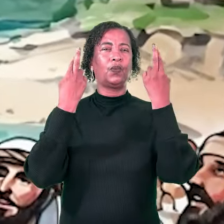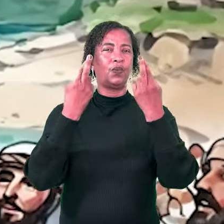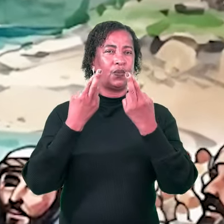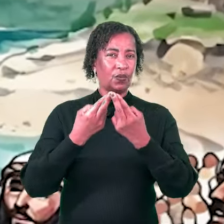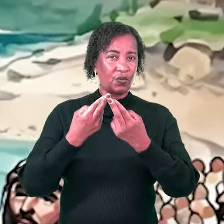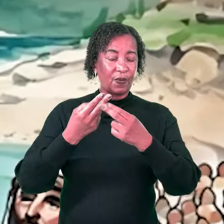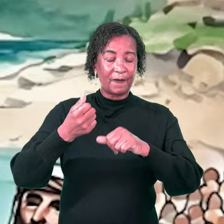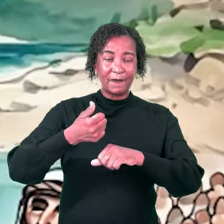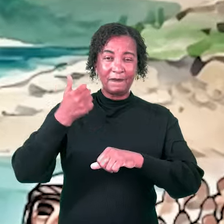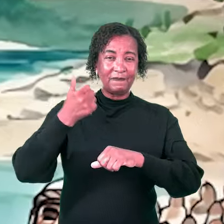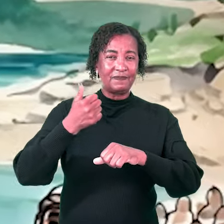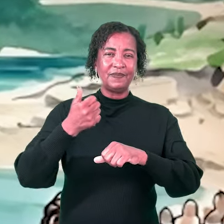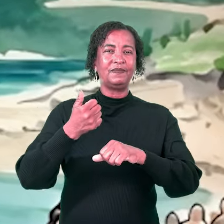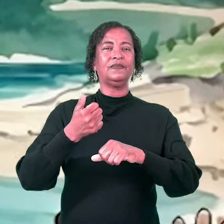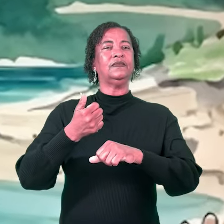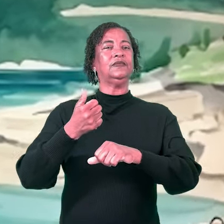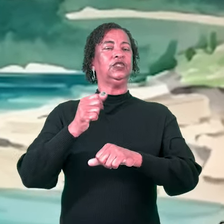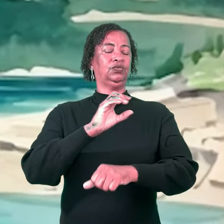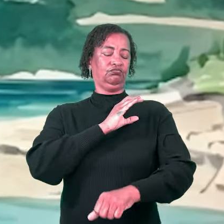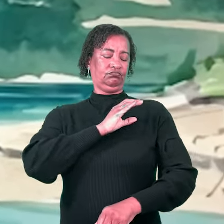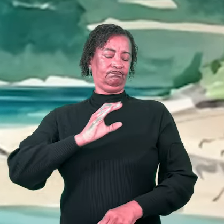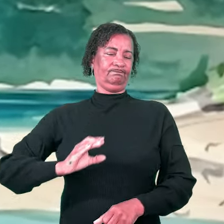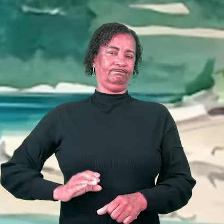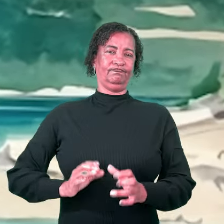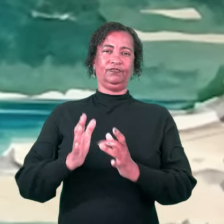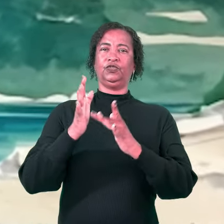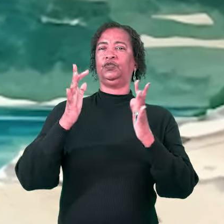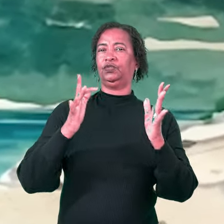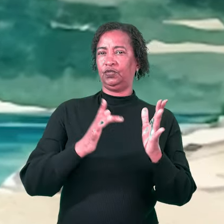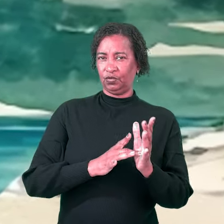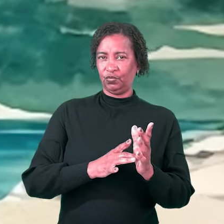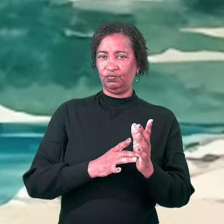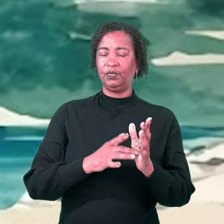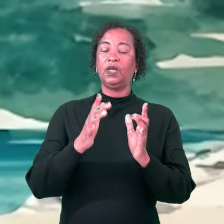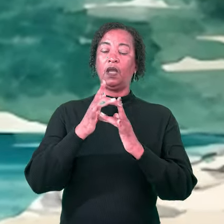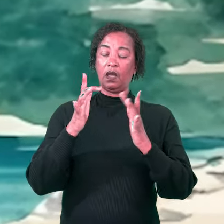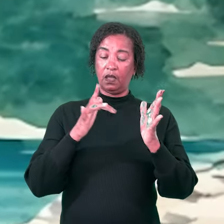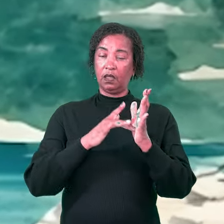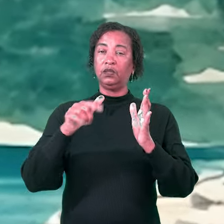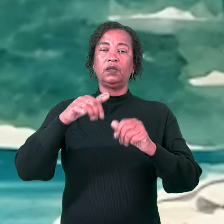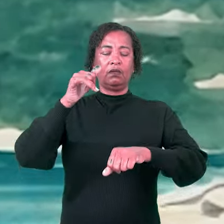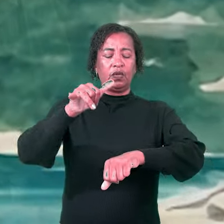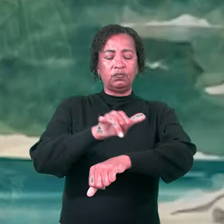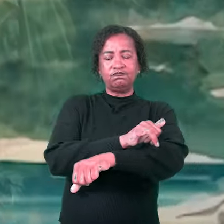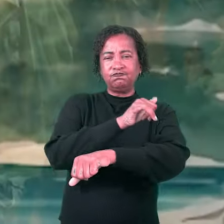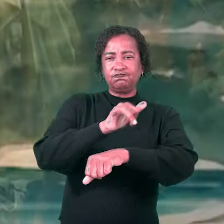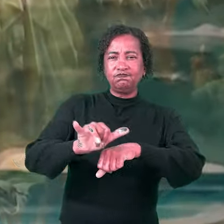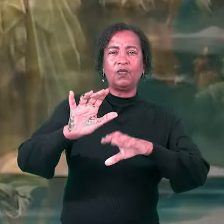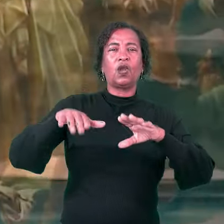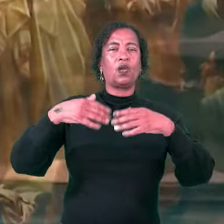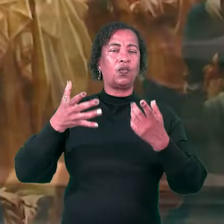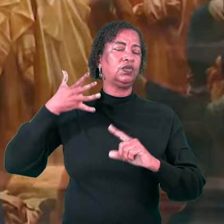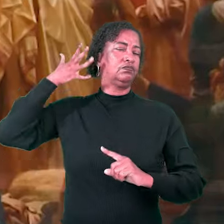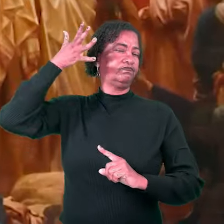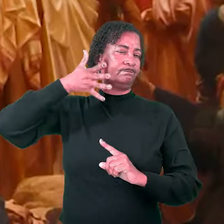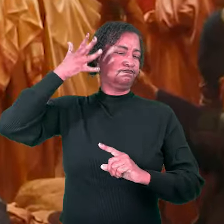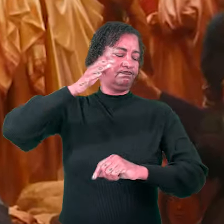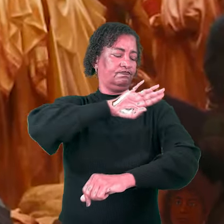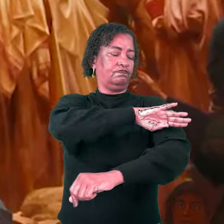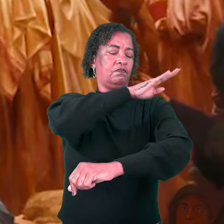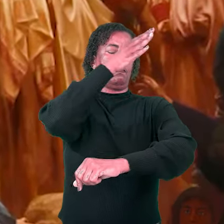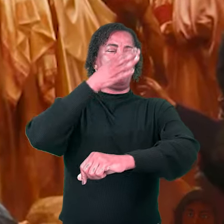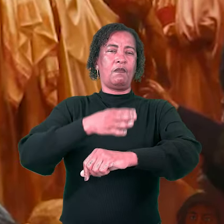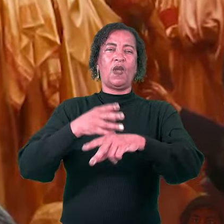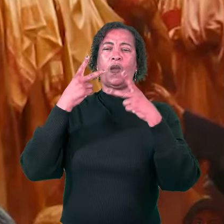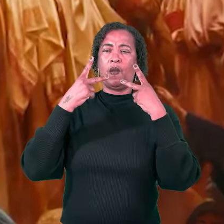retiro espiritual cristão. Jesus estava sendo muito estratégico quando deu o Sermão da Montanha. Ele estivera